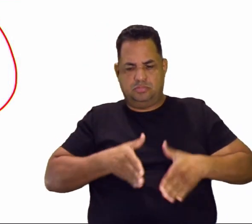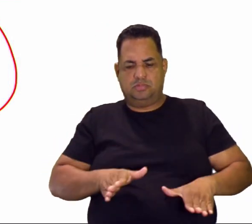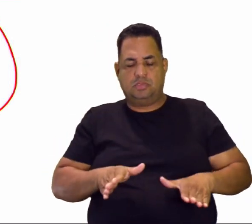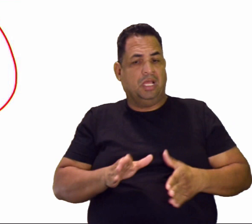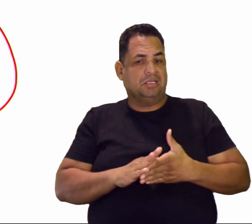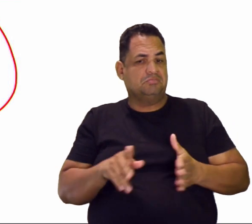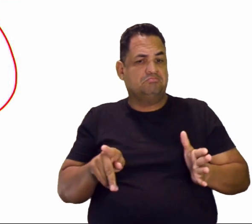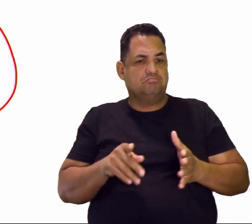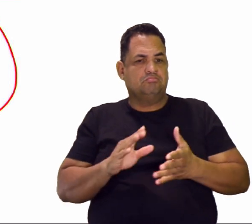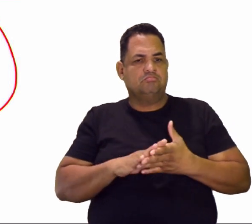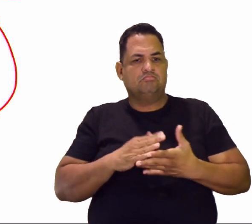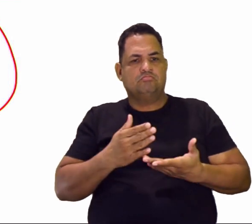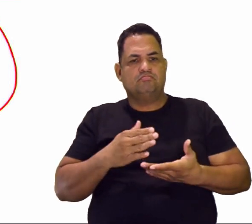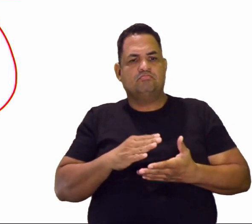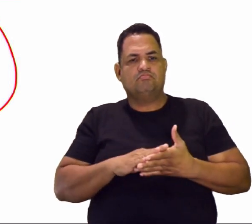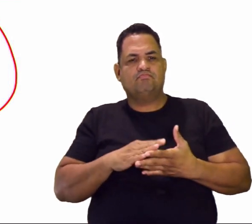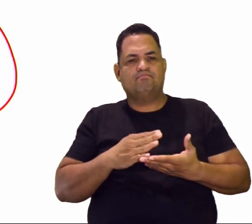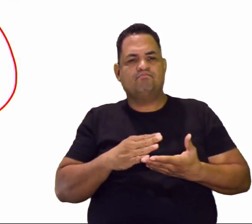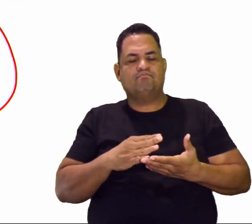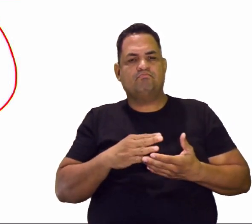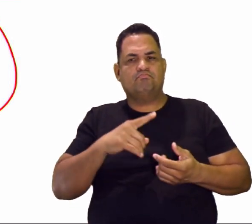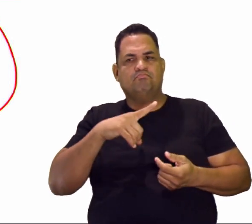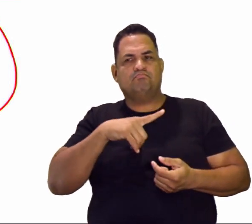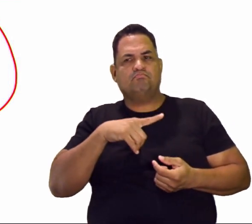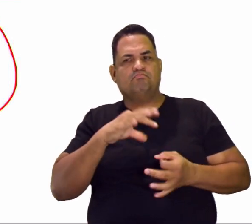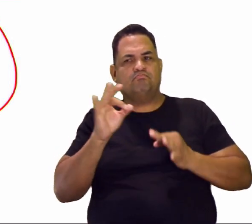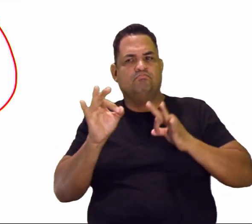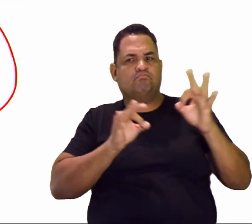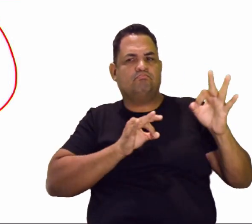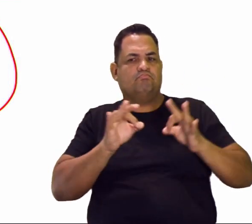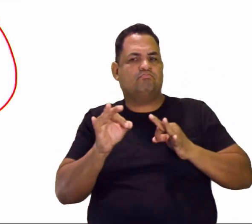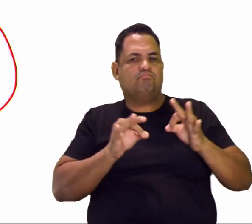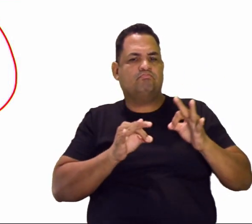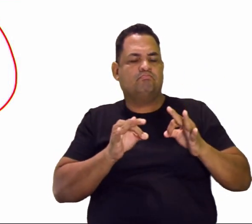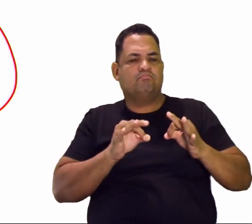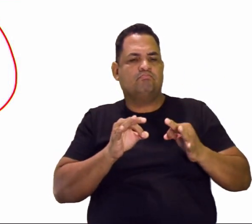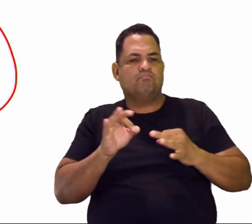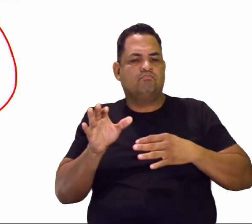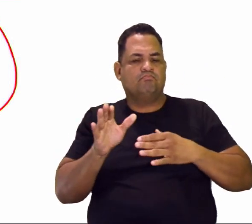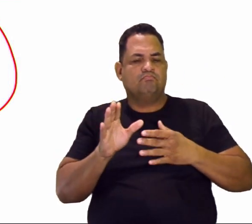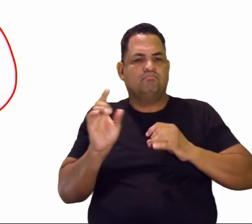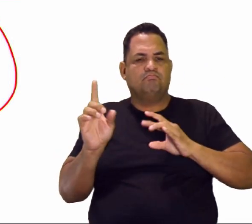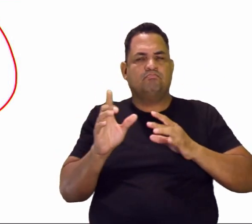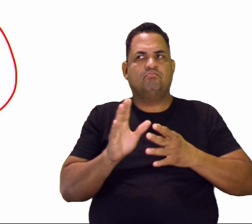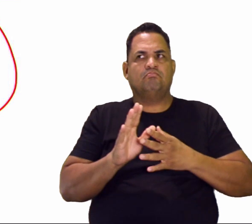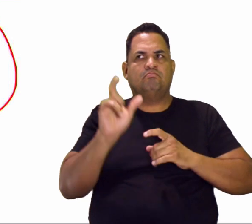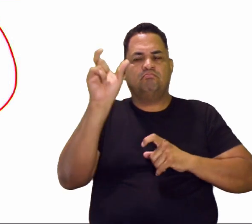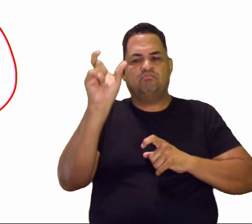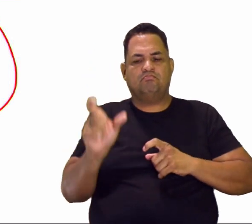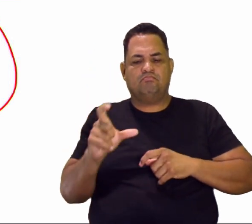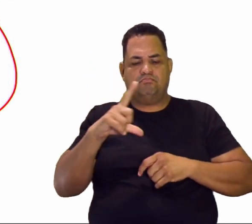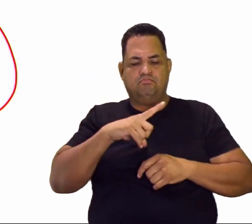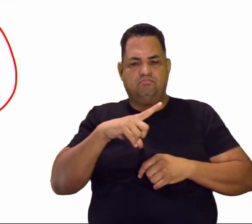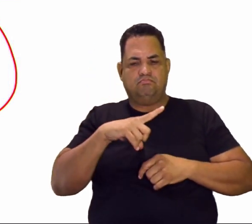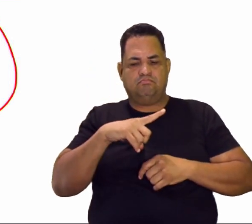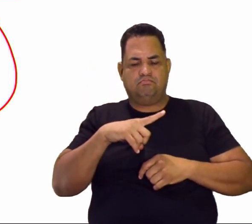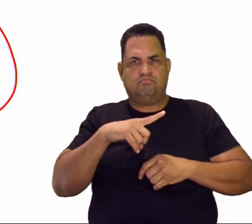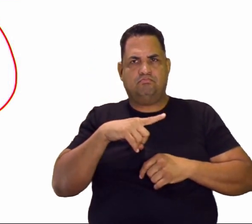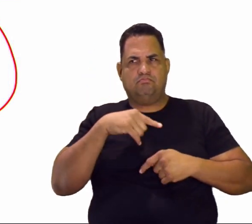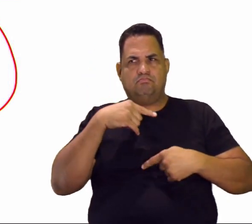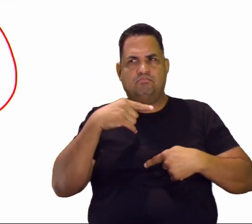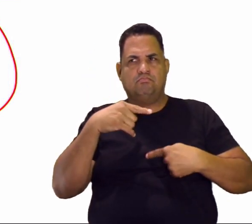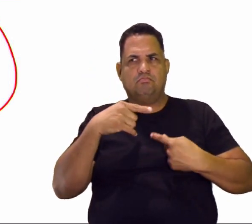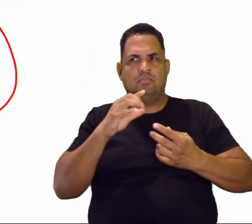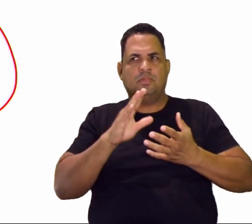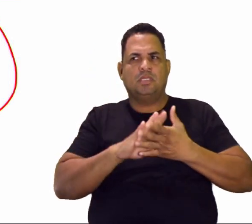né? Papéis sociais são papéis que são estipulados para cada indivíduo. Por exemplo, existem papéis estipulados